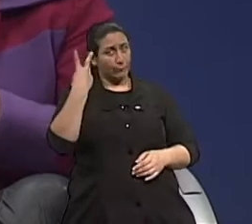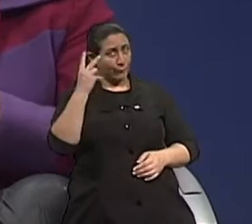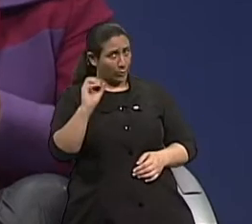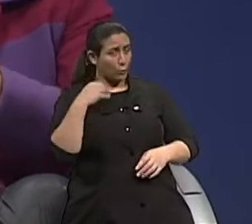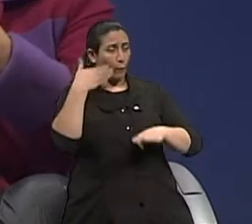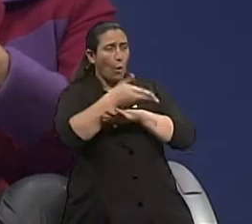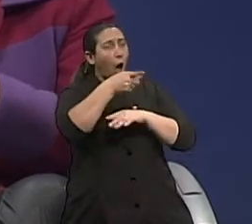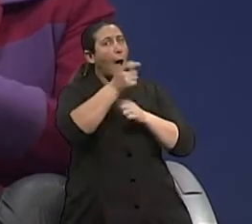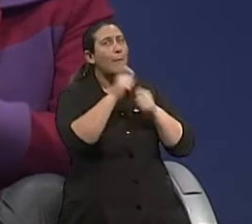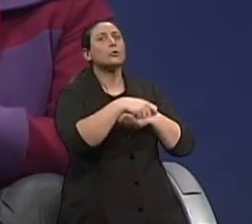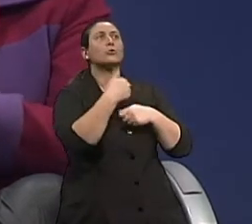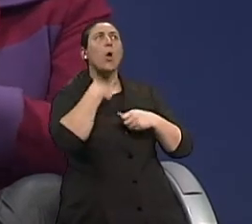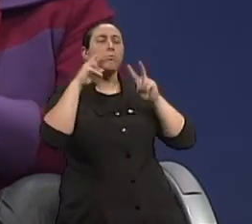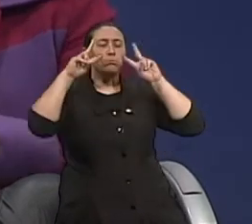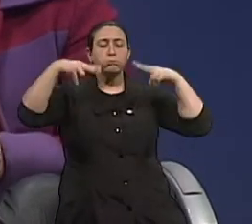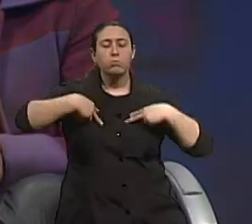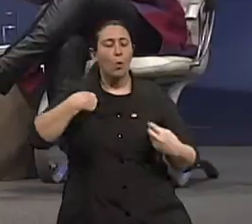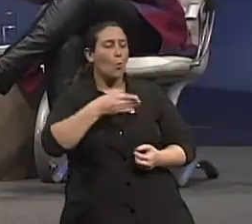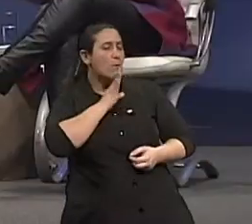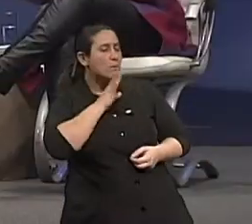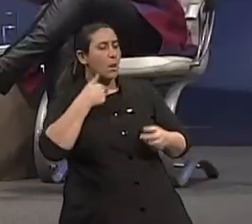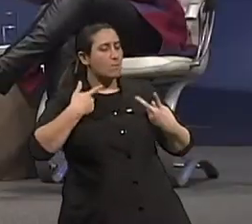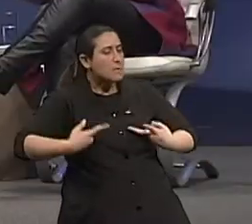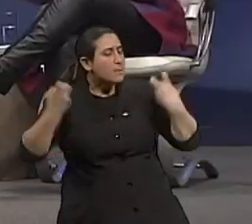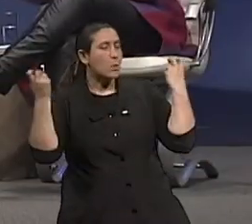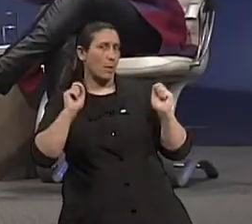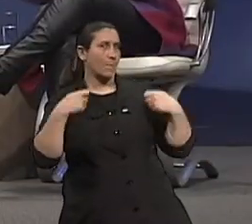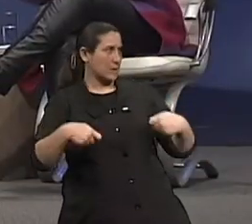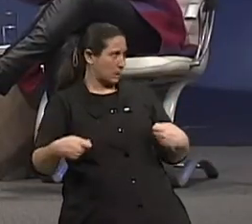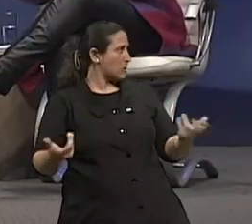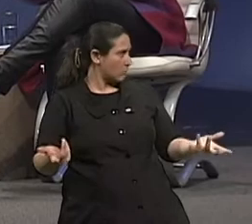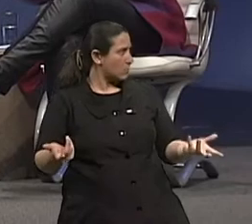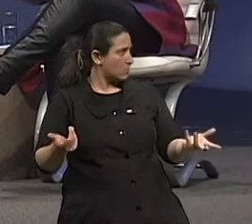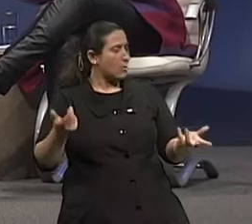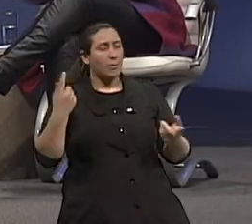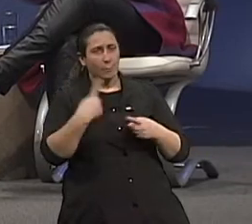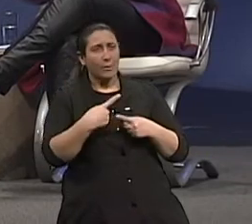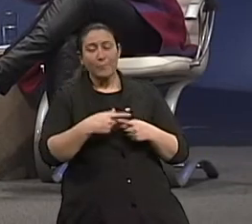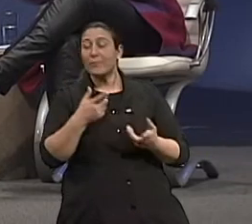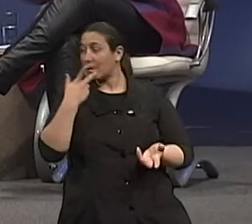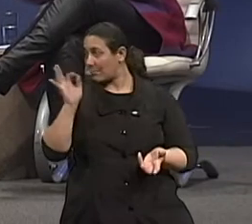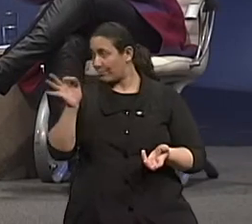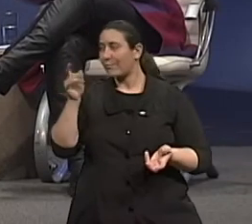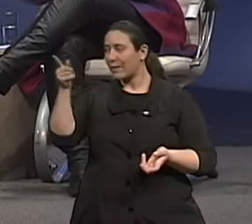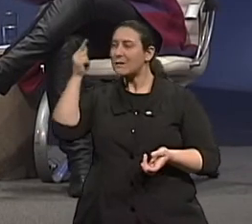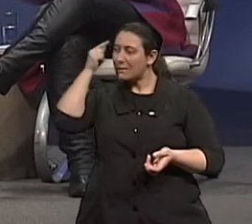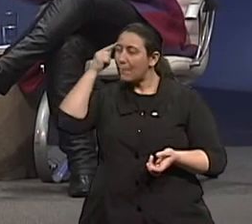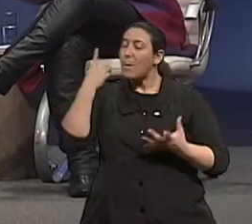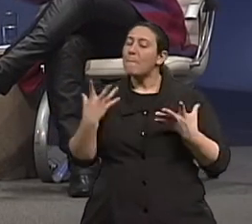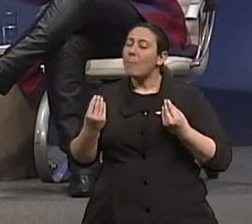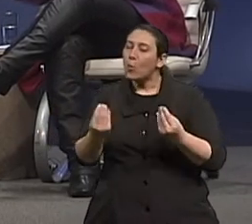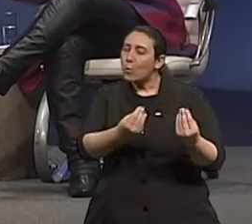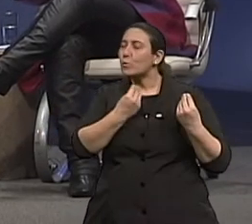este organismo, que cada um é um, a gente só é semelhante, né doutor? Gêmeos. Cada um é um. Gêmeos e veterinos envelhecem